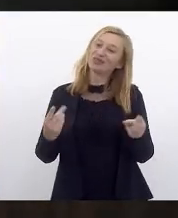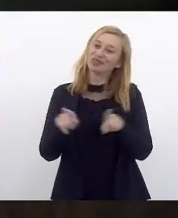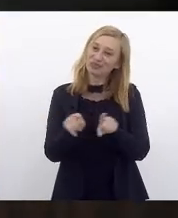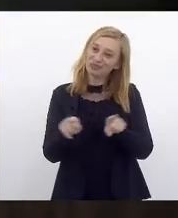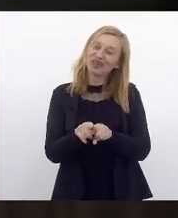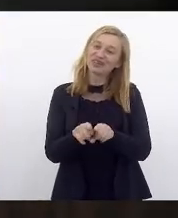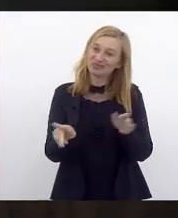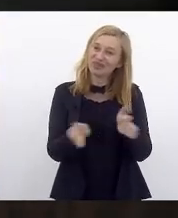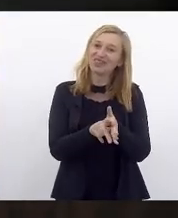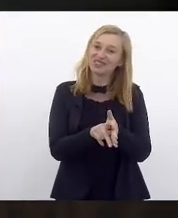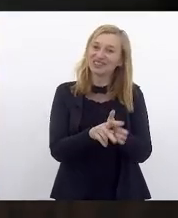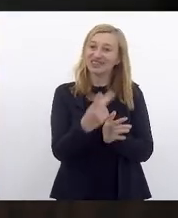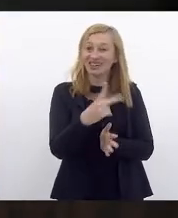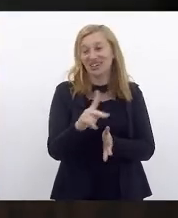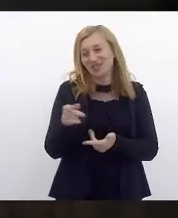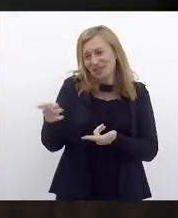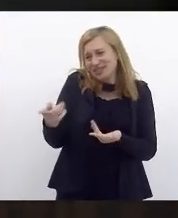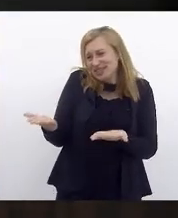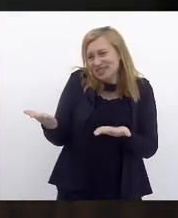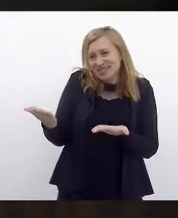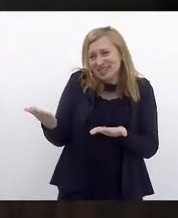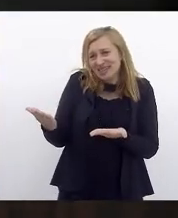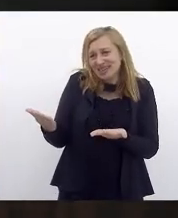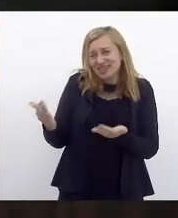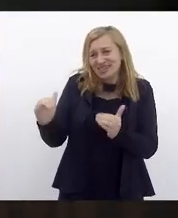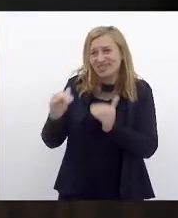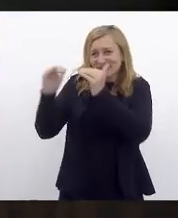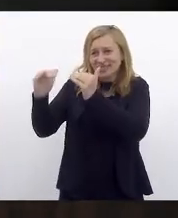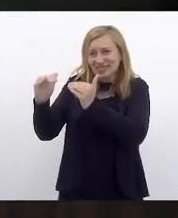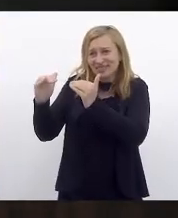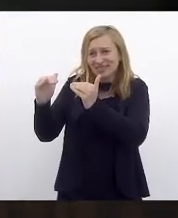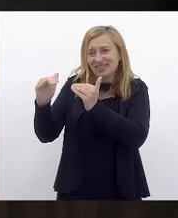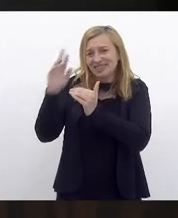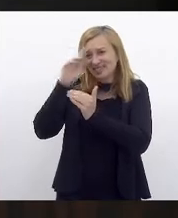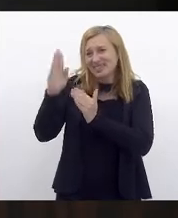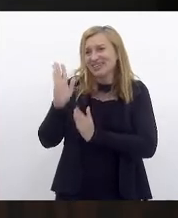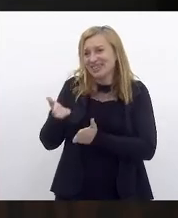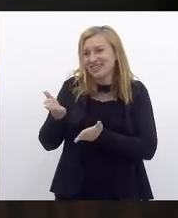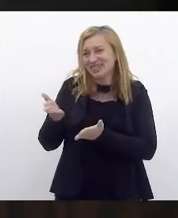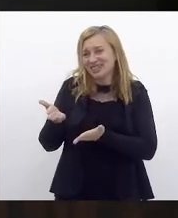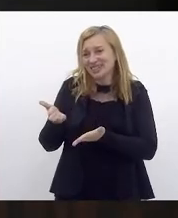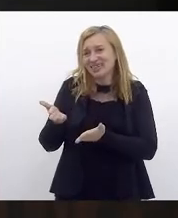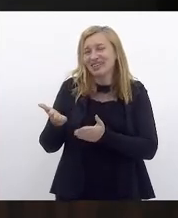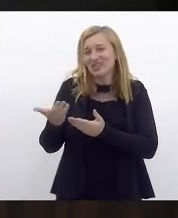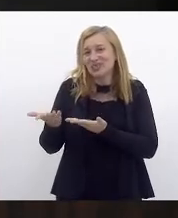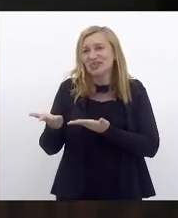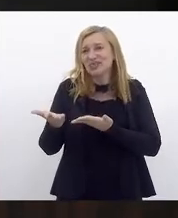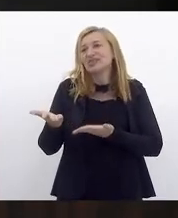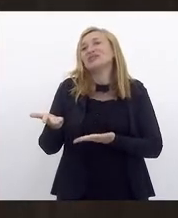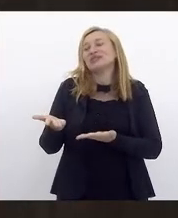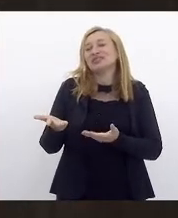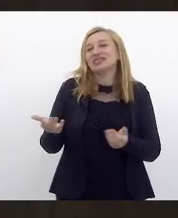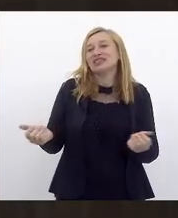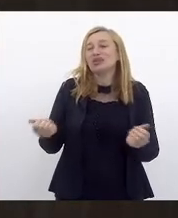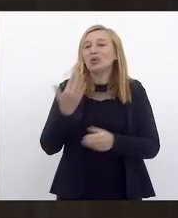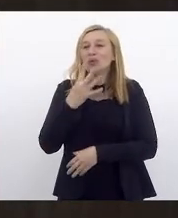projeto. Ainda mais se você, Vossa Excelência, tendo sido comandada pelo recebidor do homenagem.